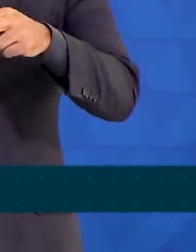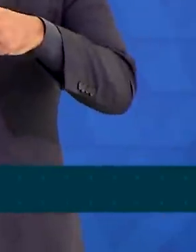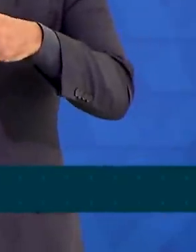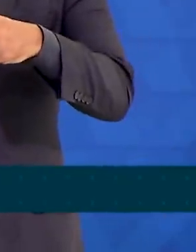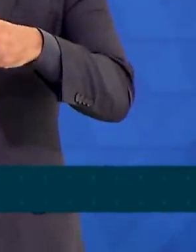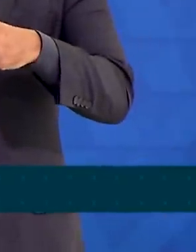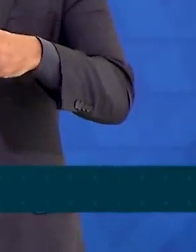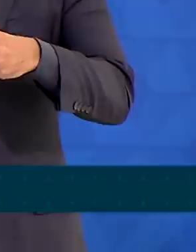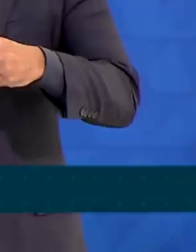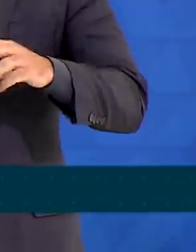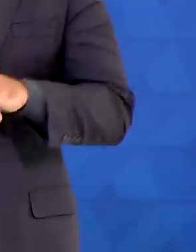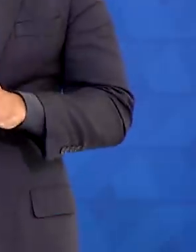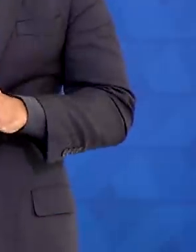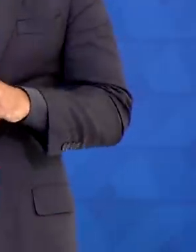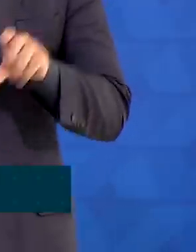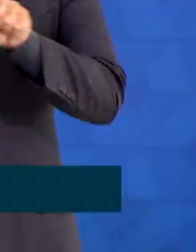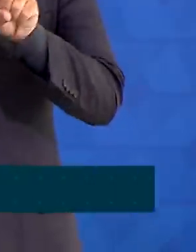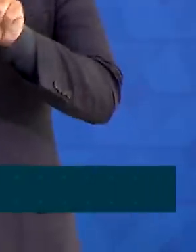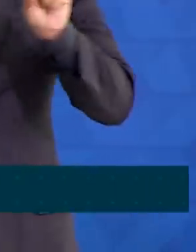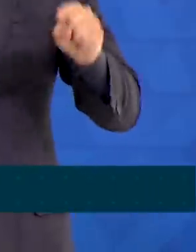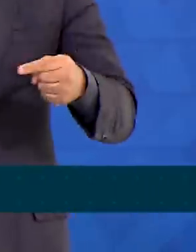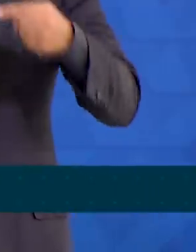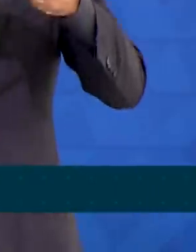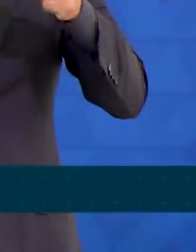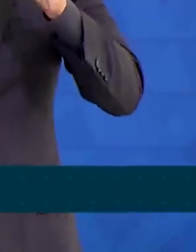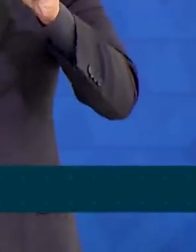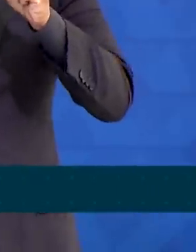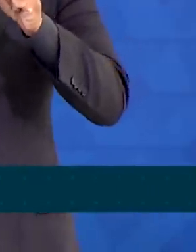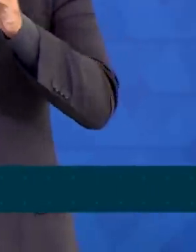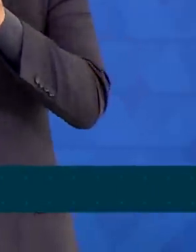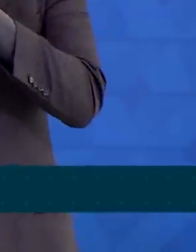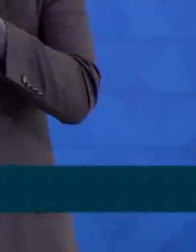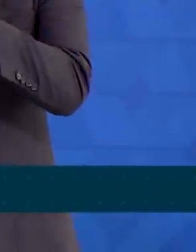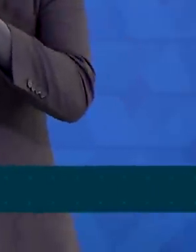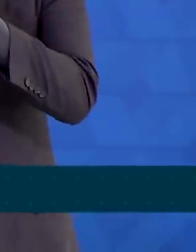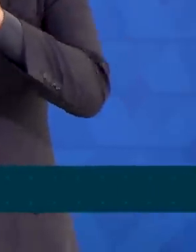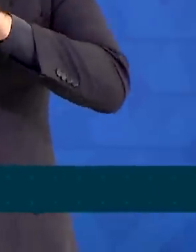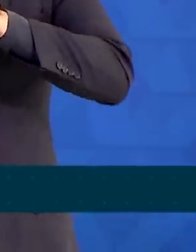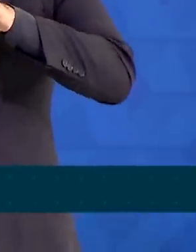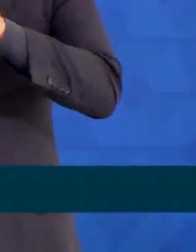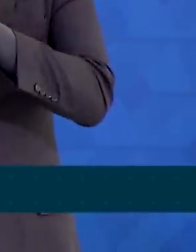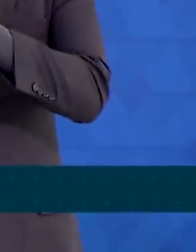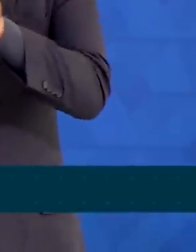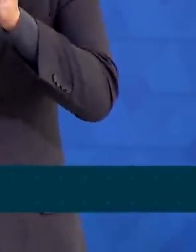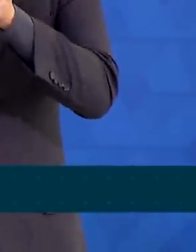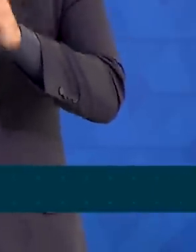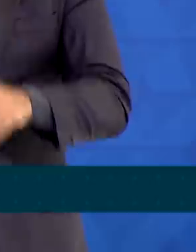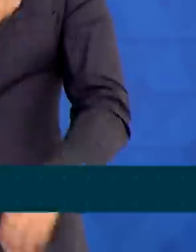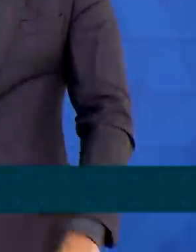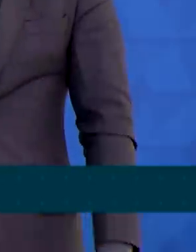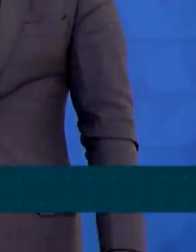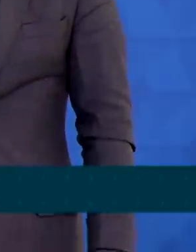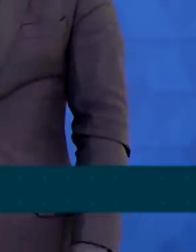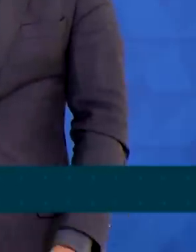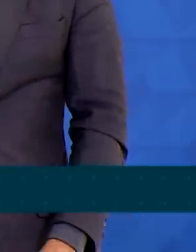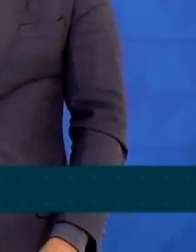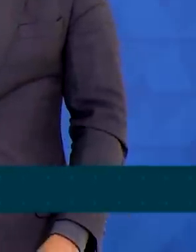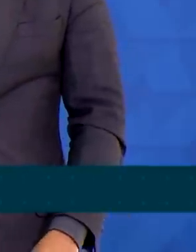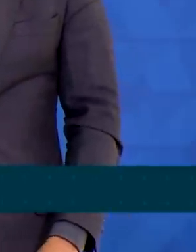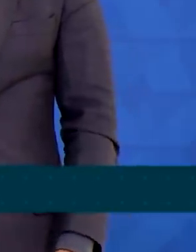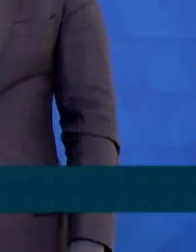e faz sentido matemático. Neste governo, a Caixa nunca ganhou tanto dinheiro